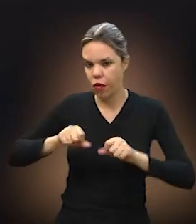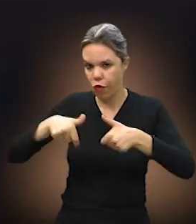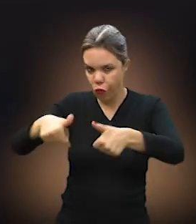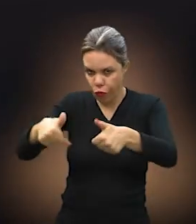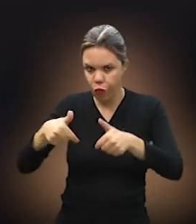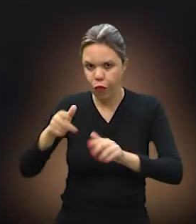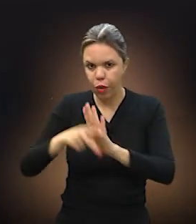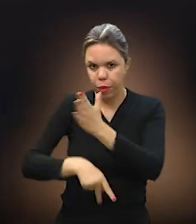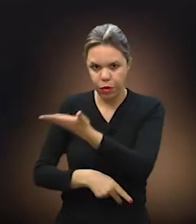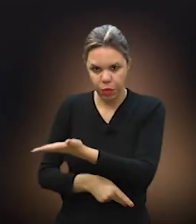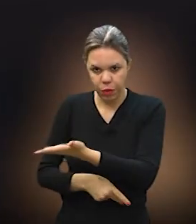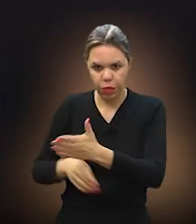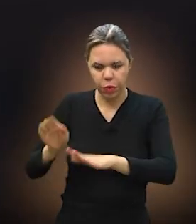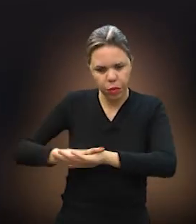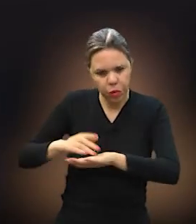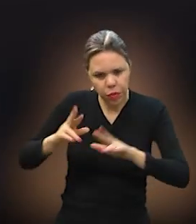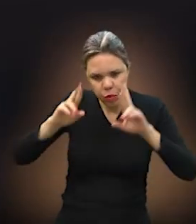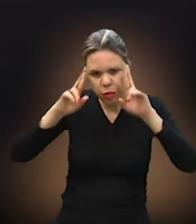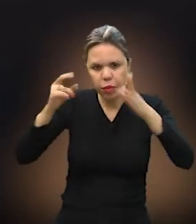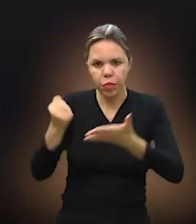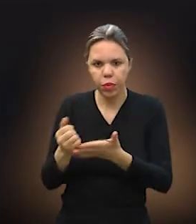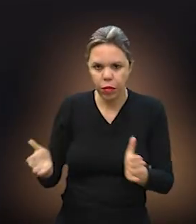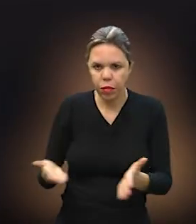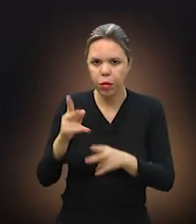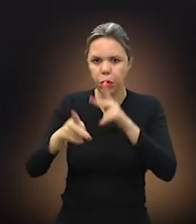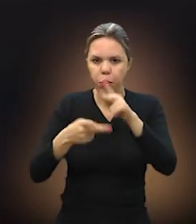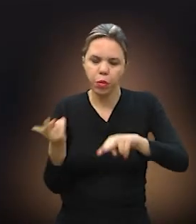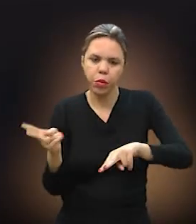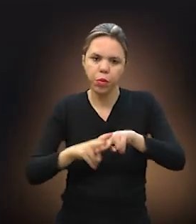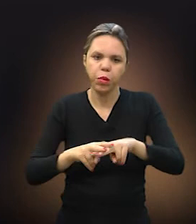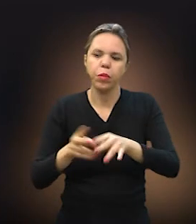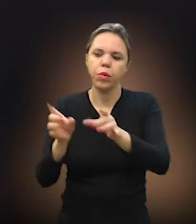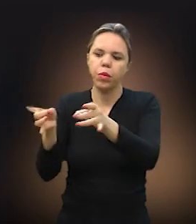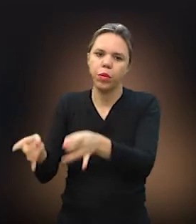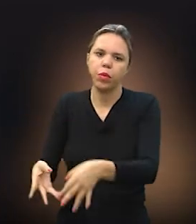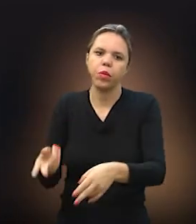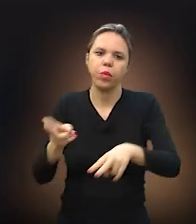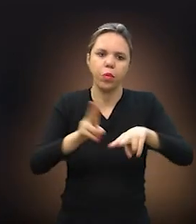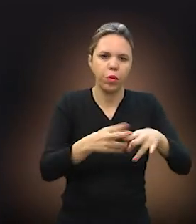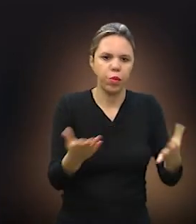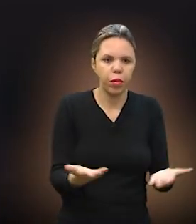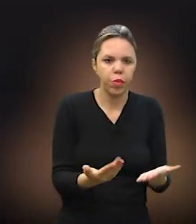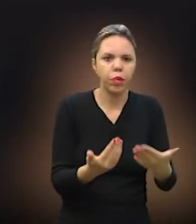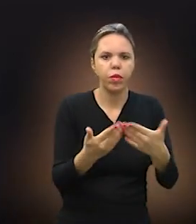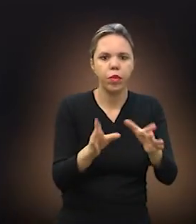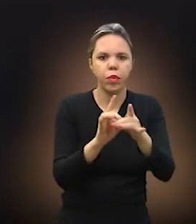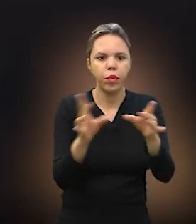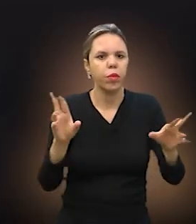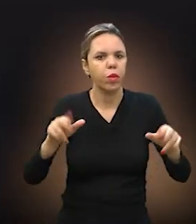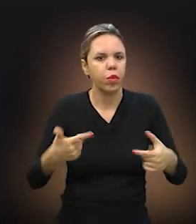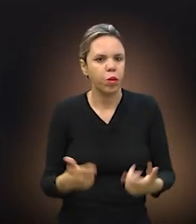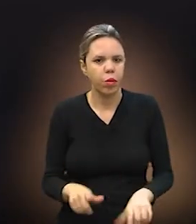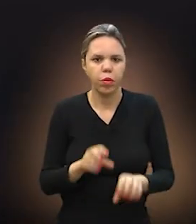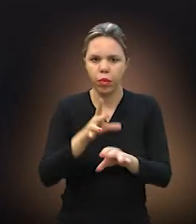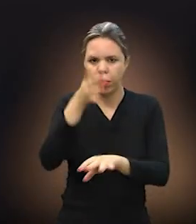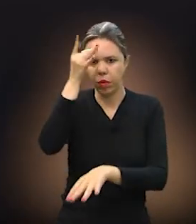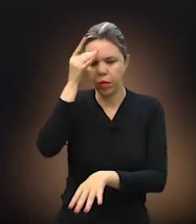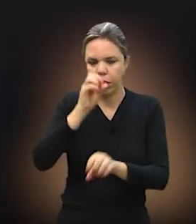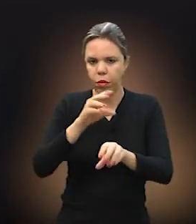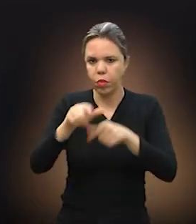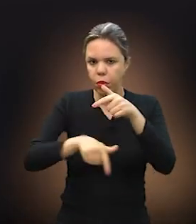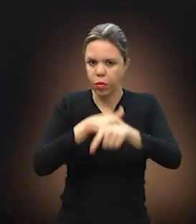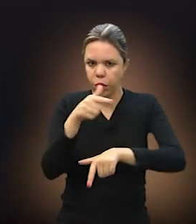reforçam que o Projeto Alvorada resgatou a dignidade dos egressos do sistema prisional que nunca tiveram acesso à